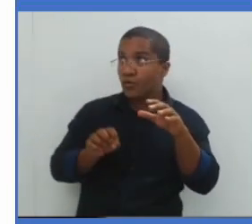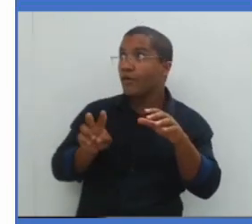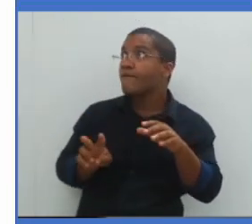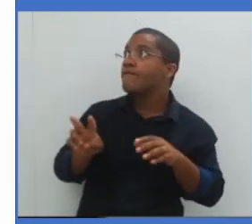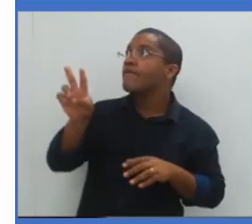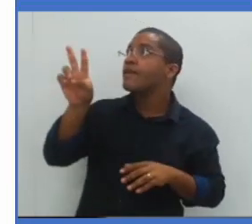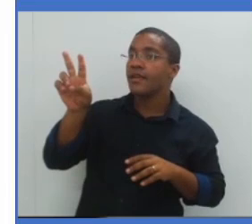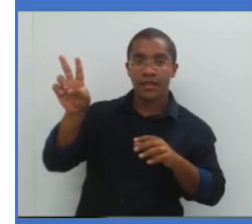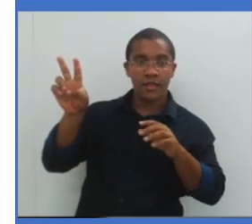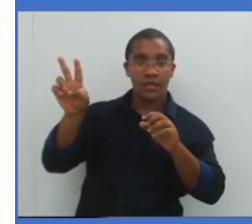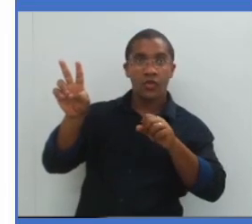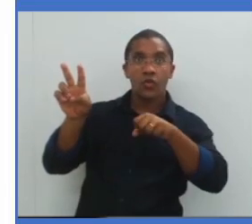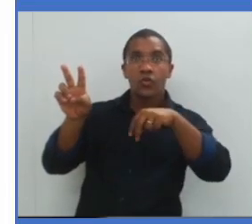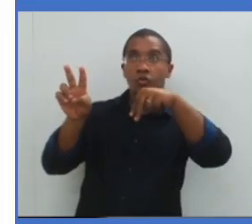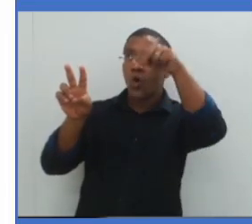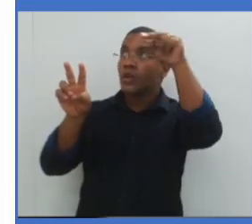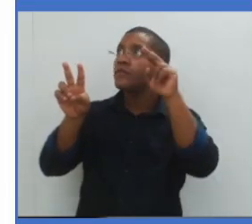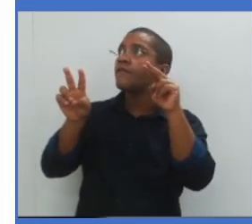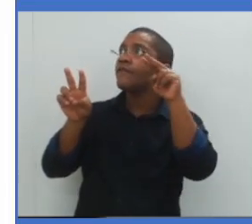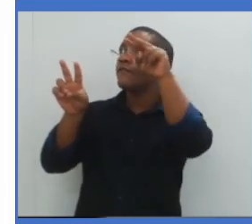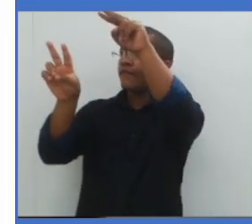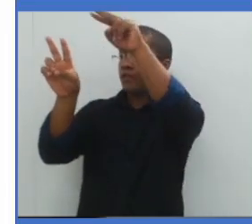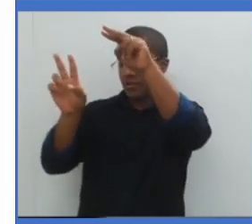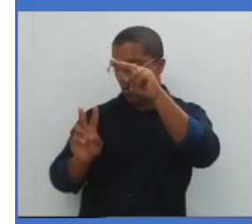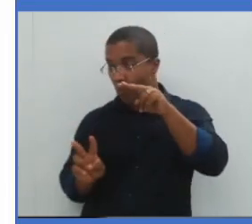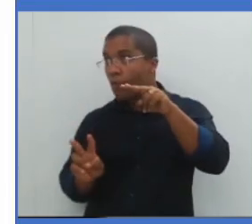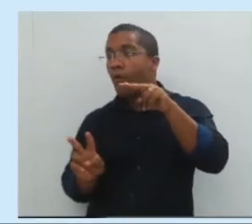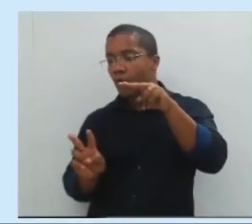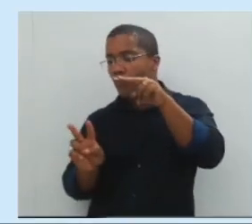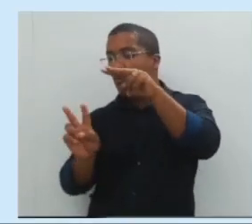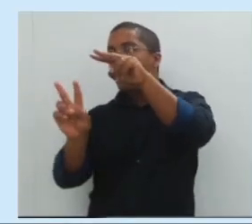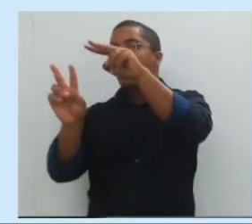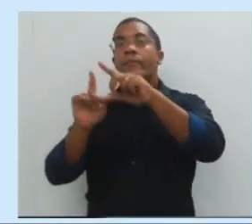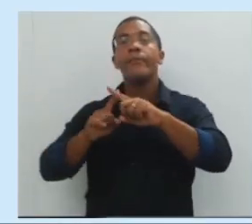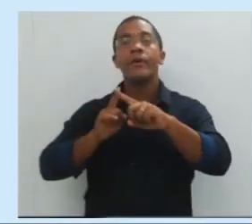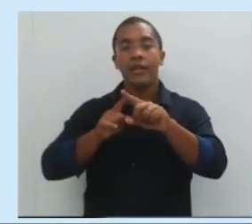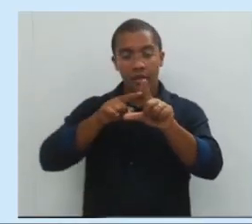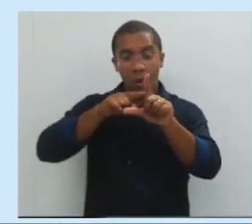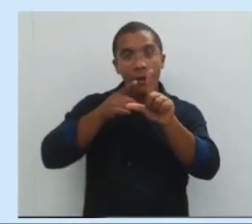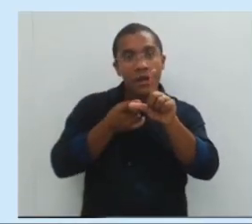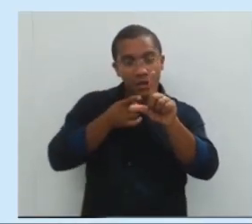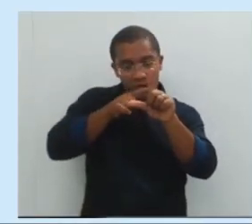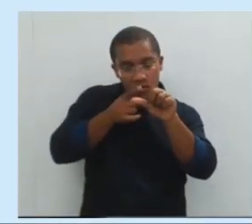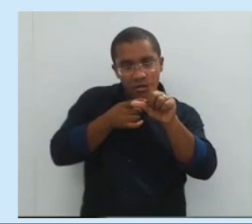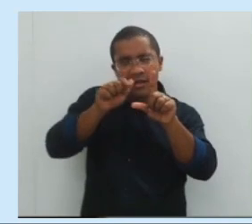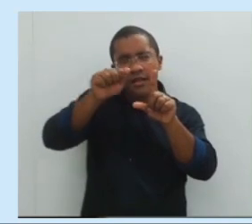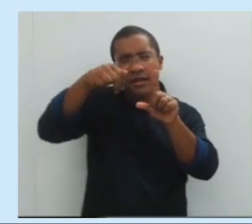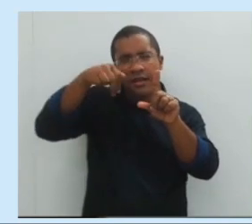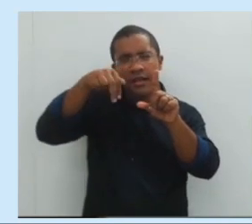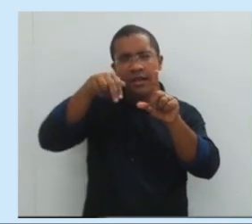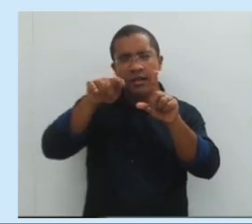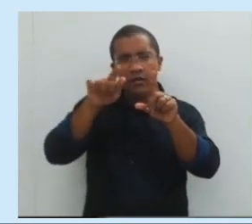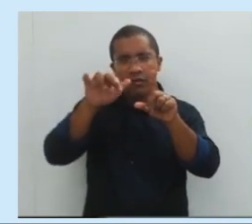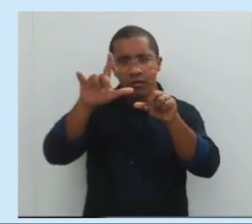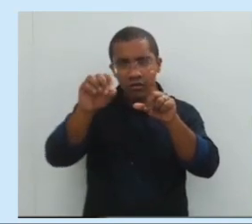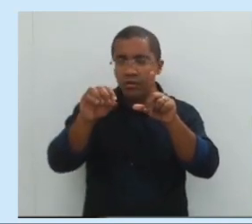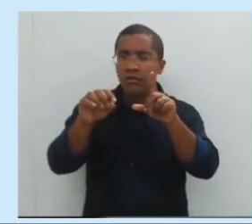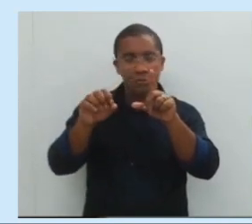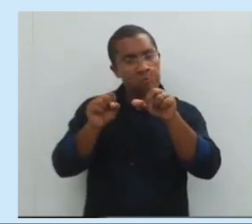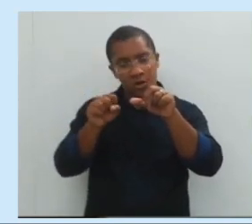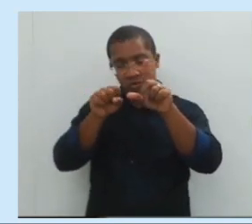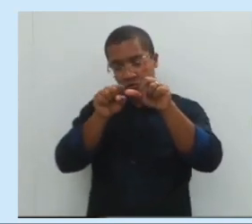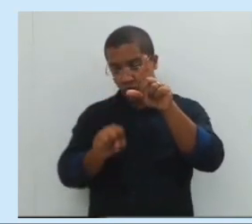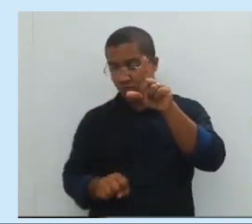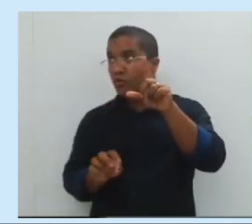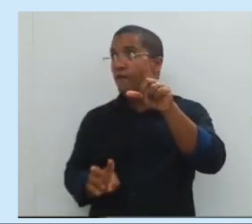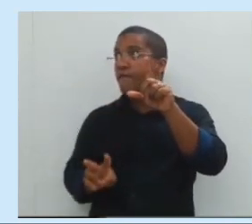vistas, ok? Claro, porque o ângulo do observador pode estar no hemisfério